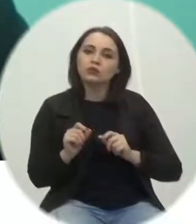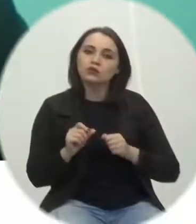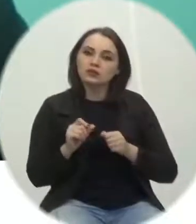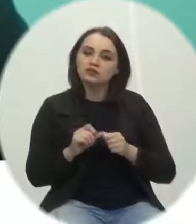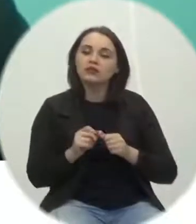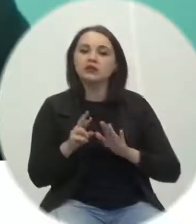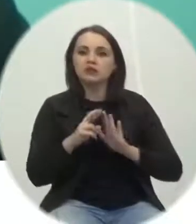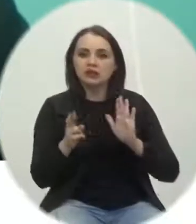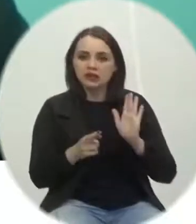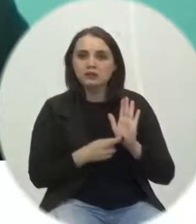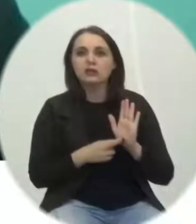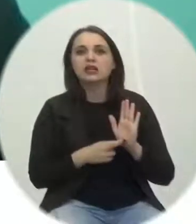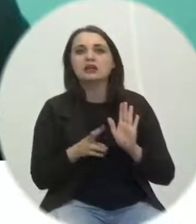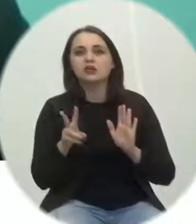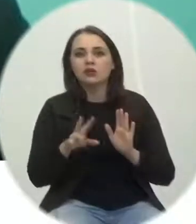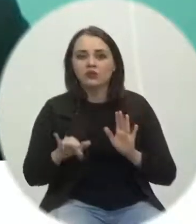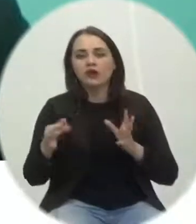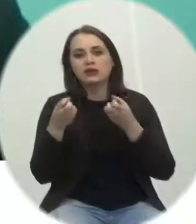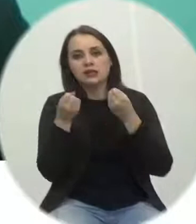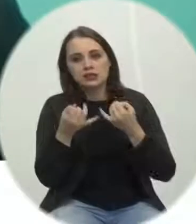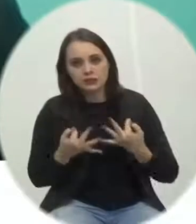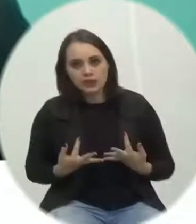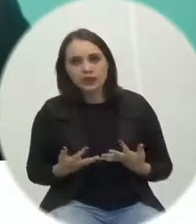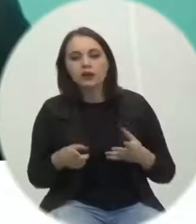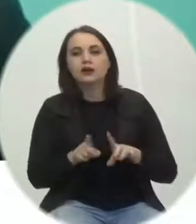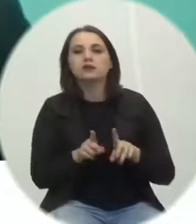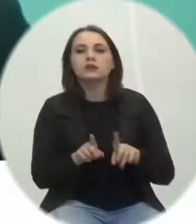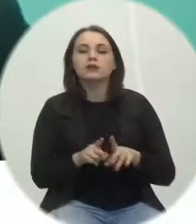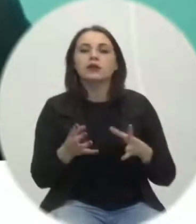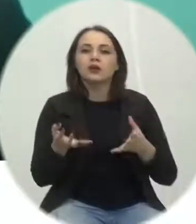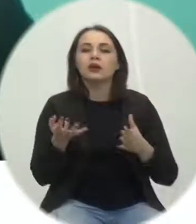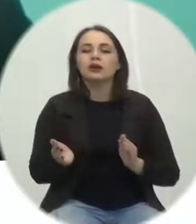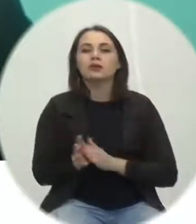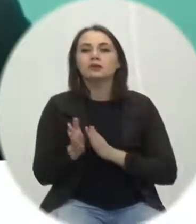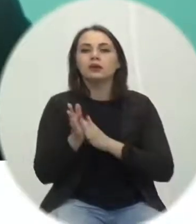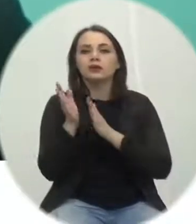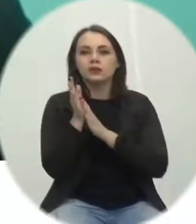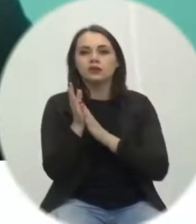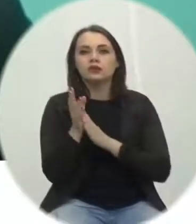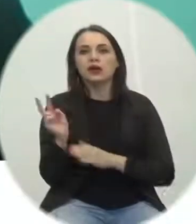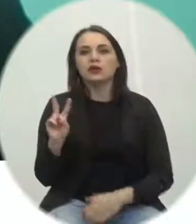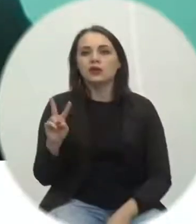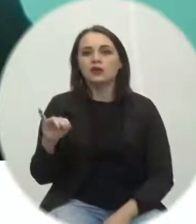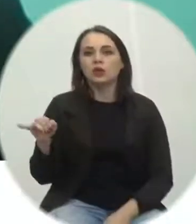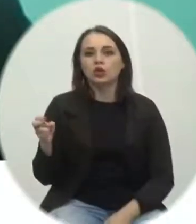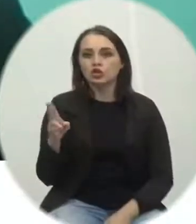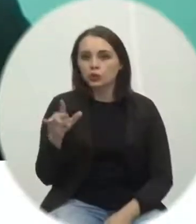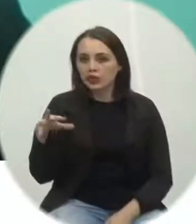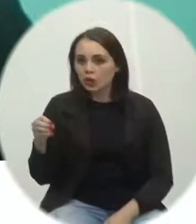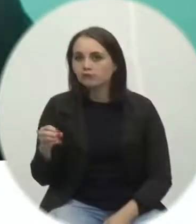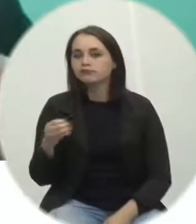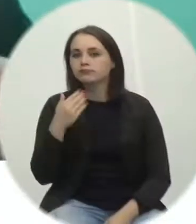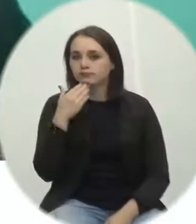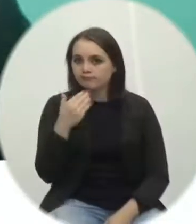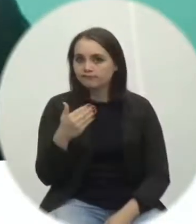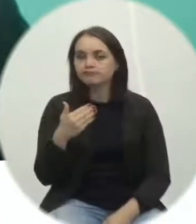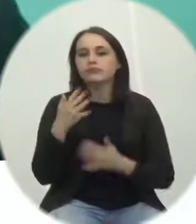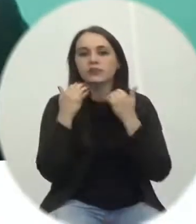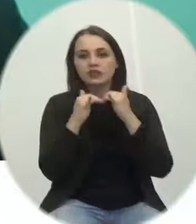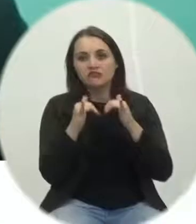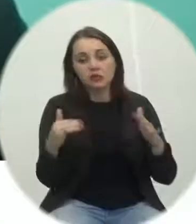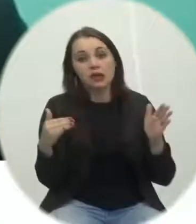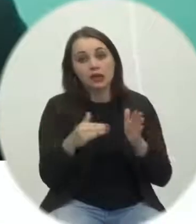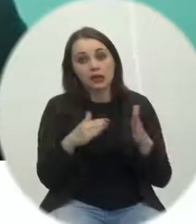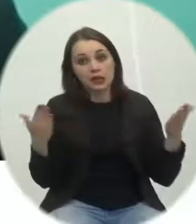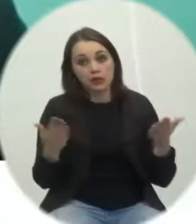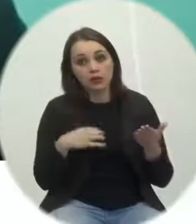requerimento vai ser explicado também então quero parabenizar o vereador Kaminski pelo pedido as informações até agora